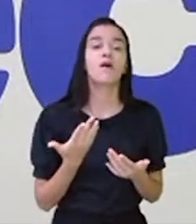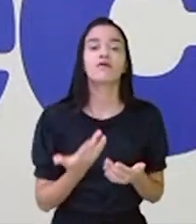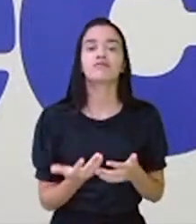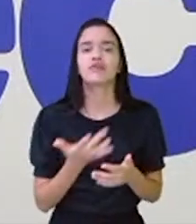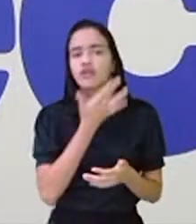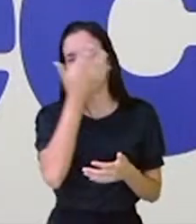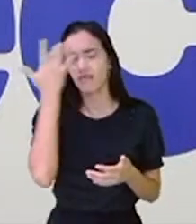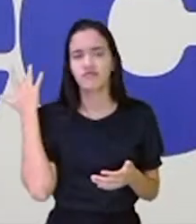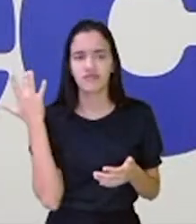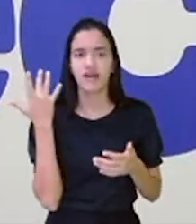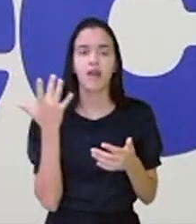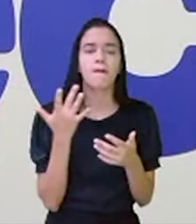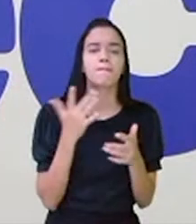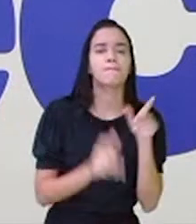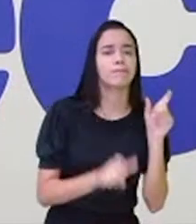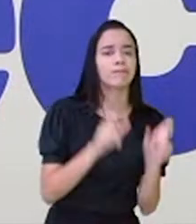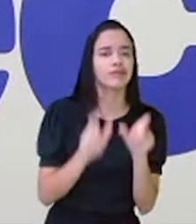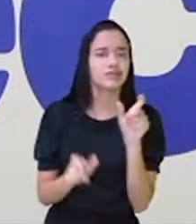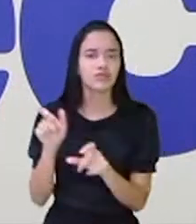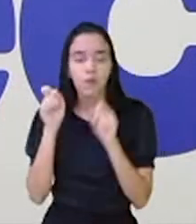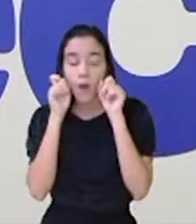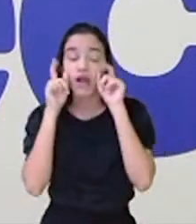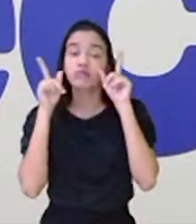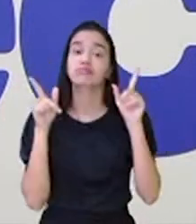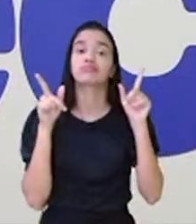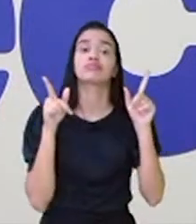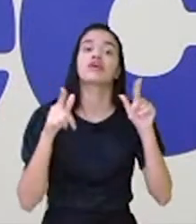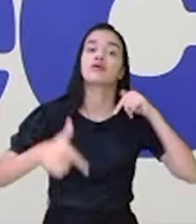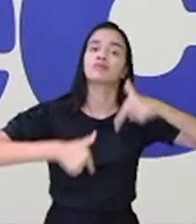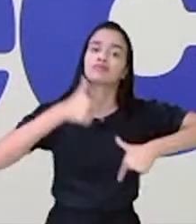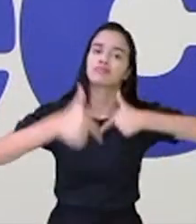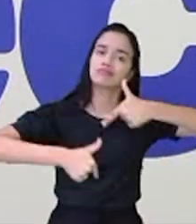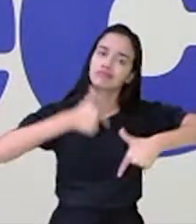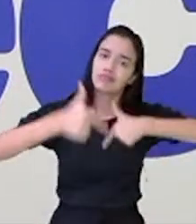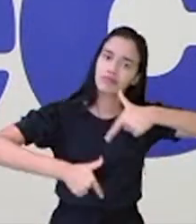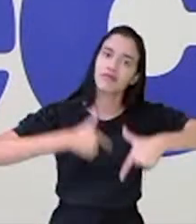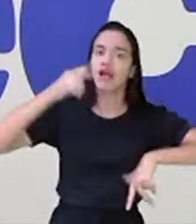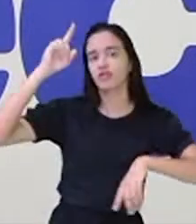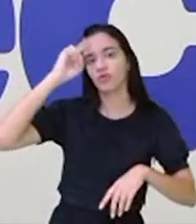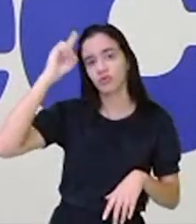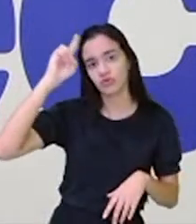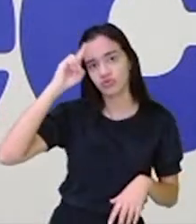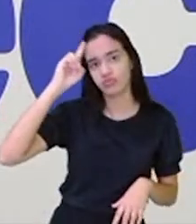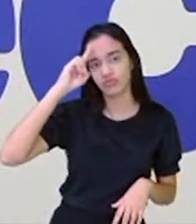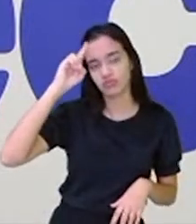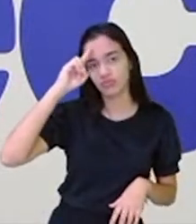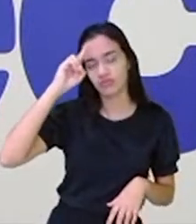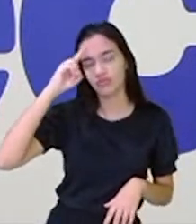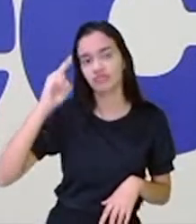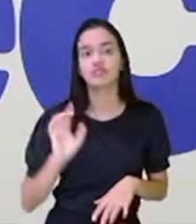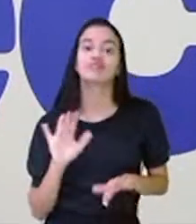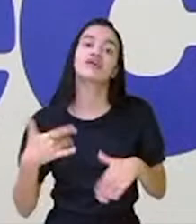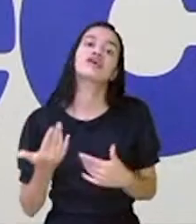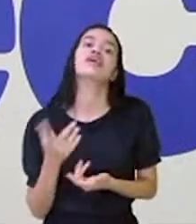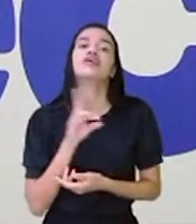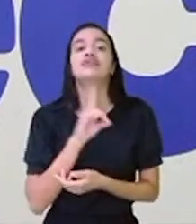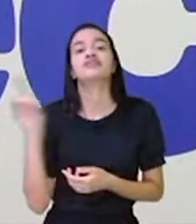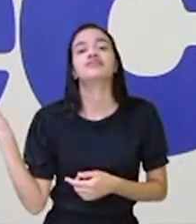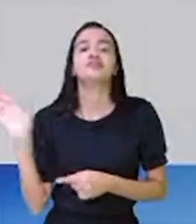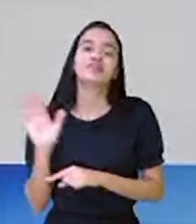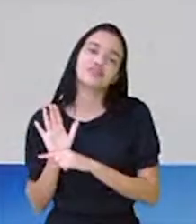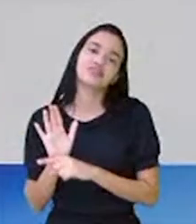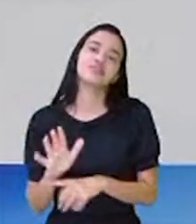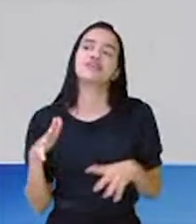acorda cedo para dar conta da sua rotina, de seus afazeres no dia a dia. Deus está lá sempre ajudando todo mundo.